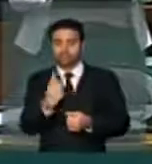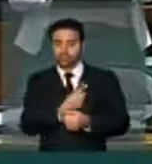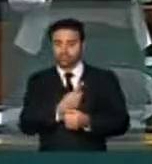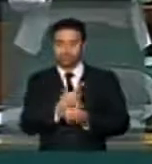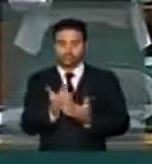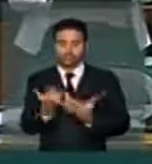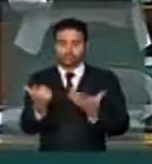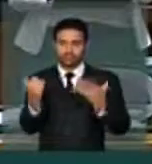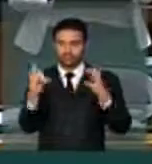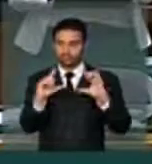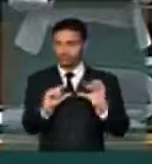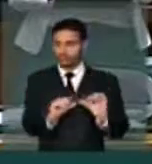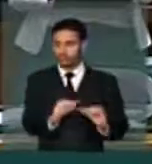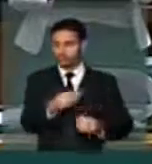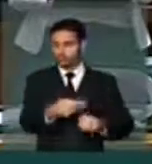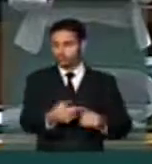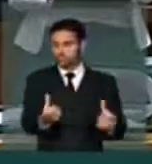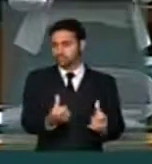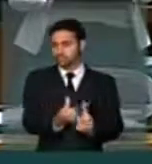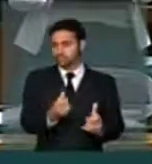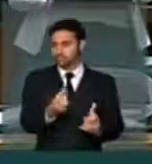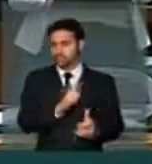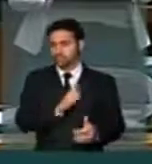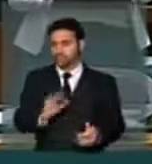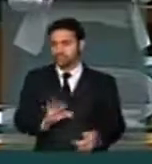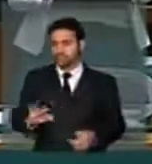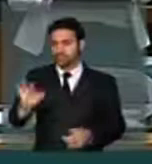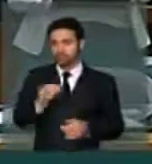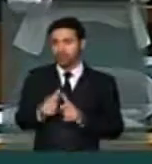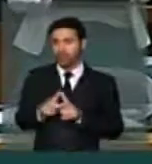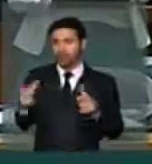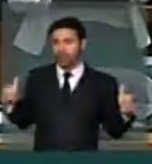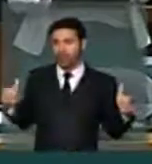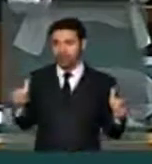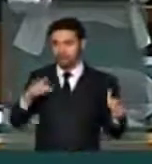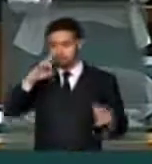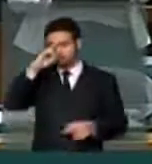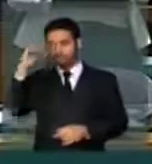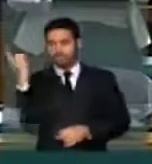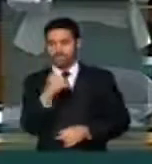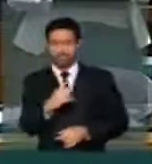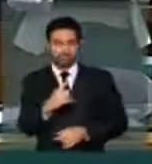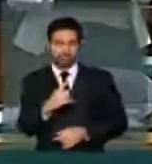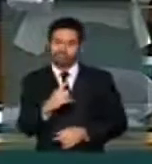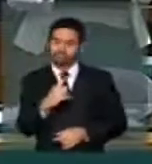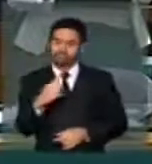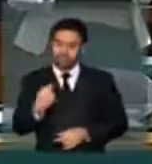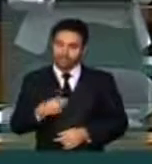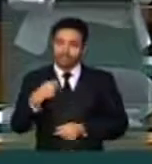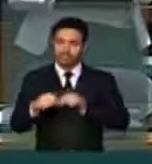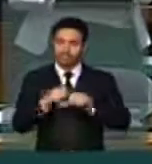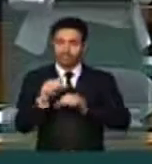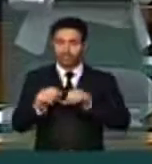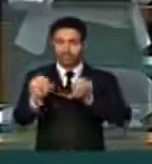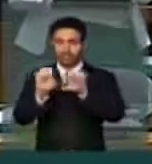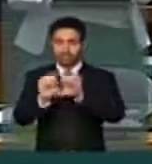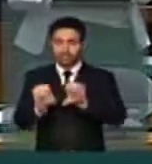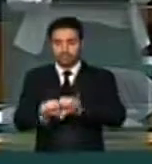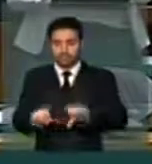junto à federação, são necessárias e de fundamental importância mudanças estruturantes.